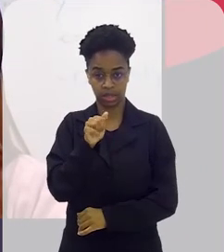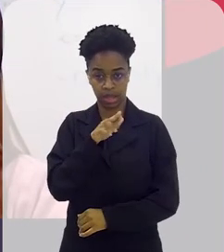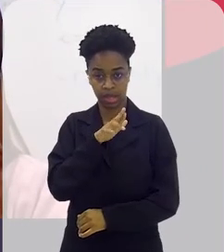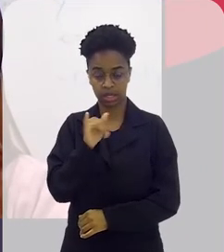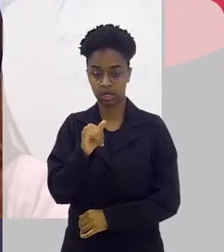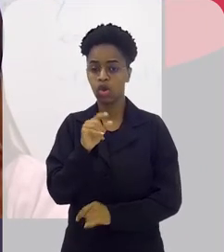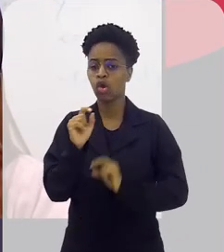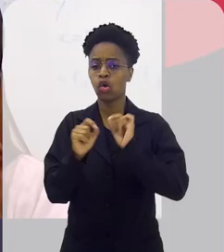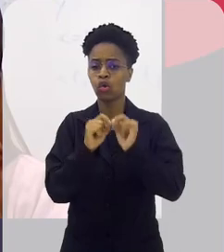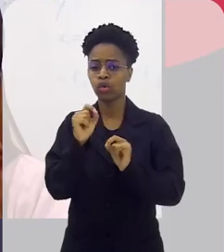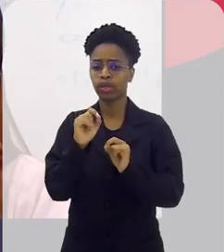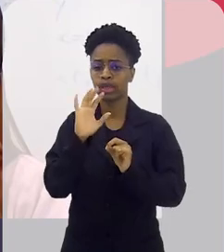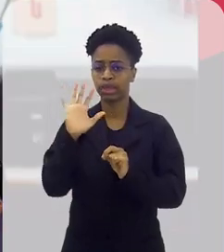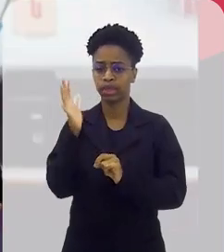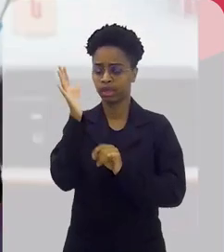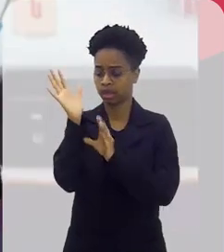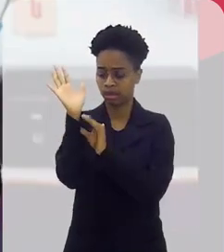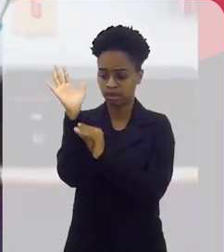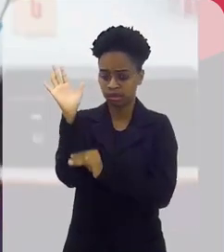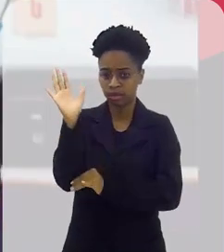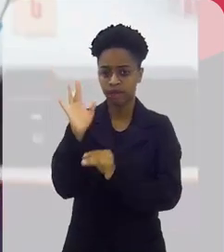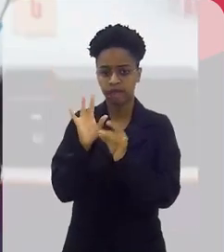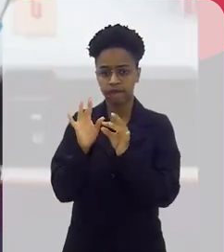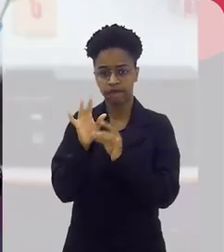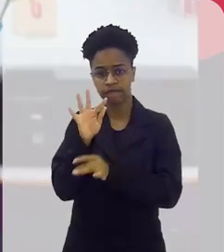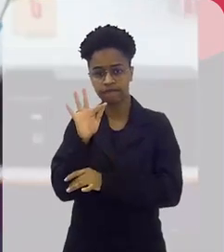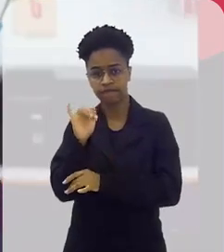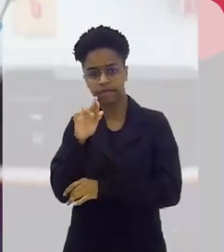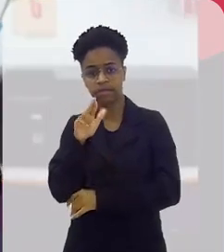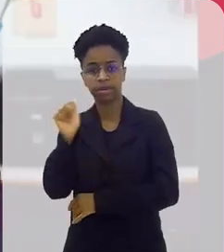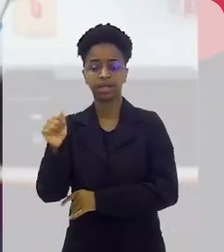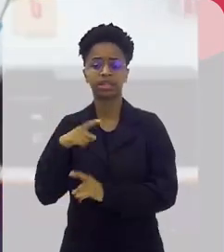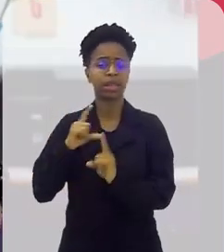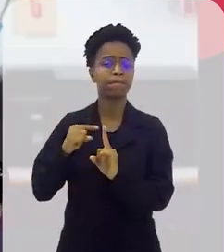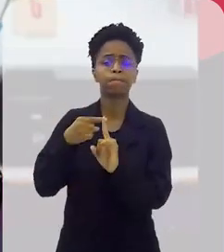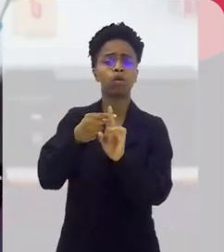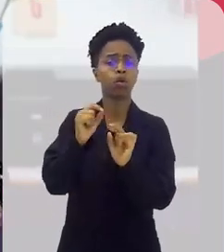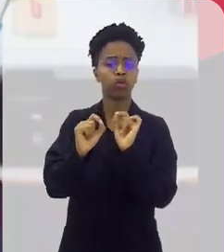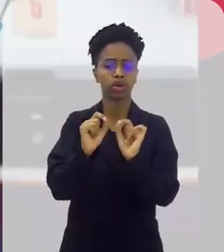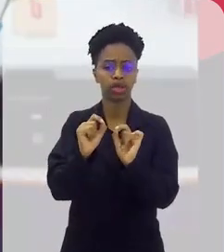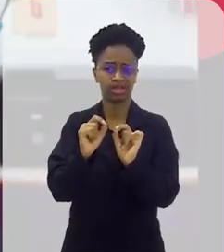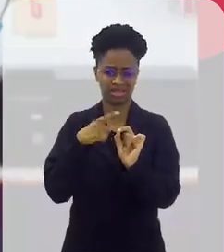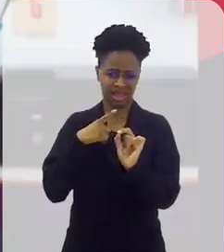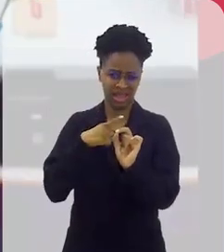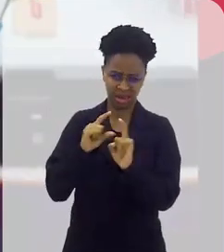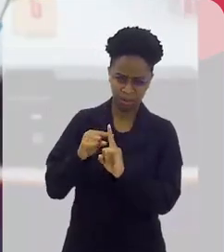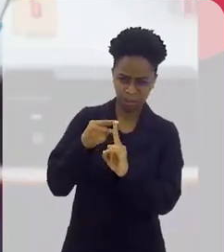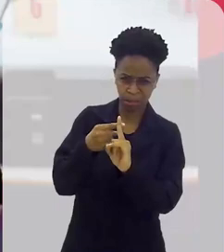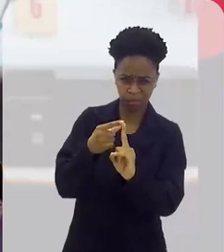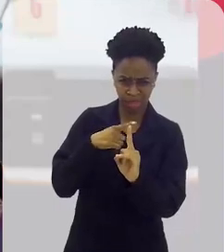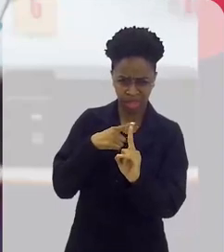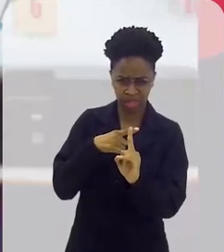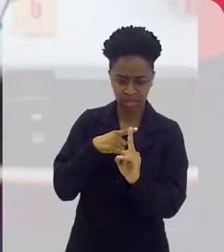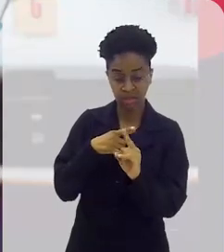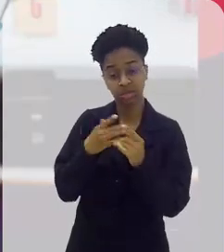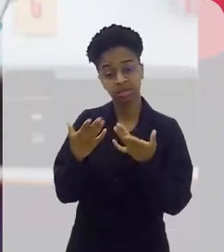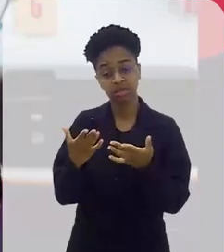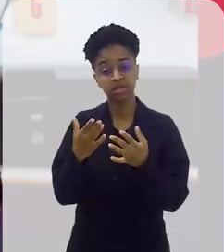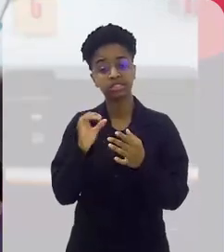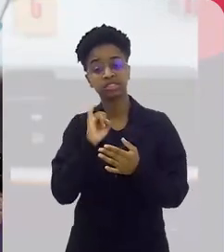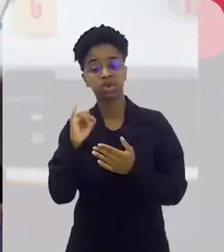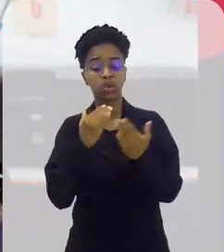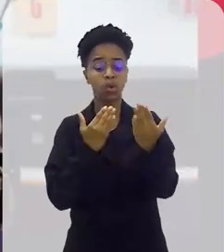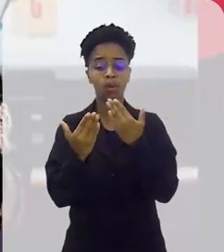o que a fibra da bananeira tem de vantagem? Se é que a gente pode dizer que tem vantagens, em